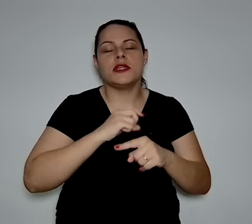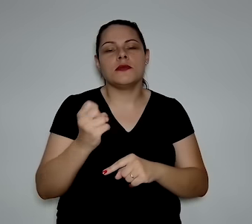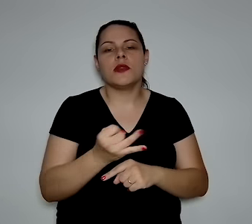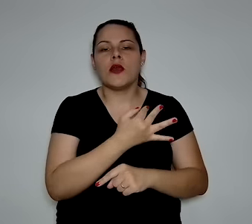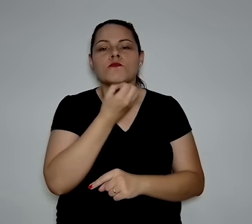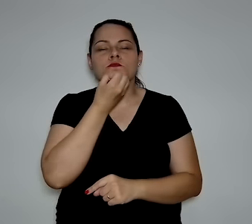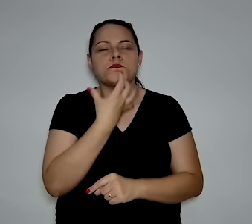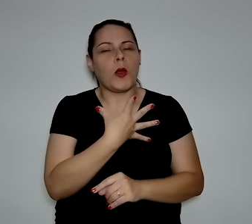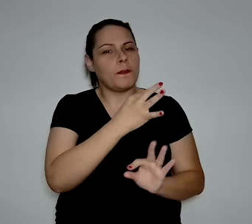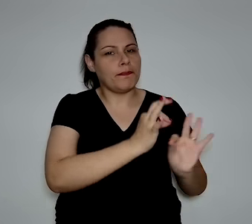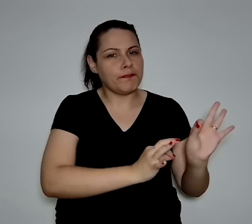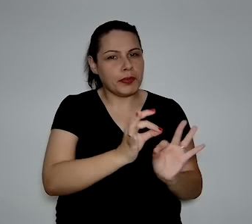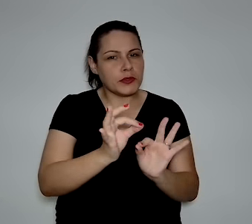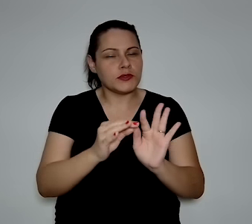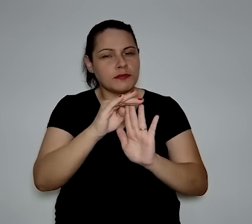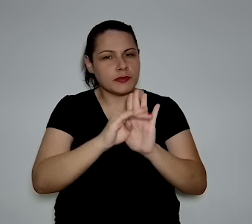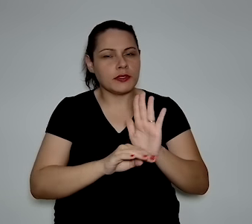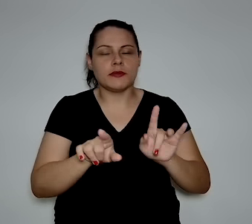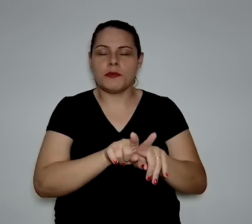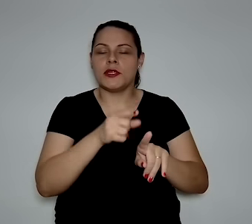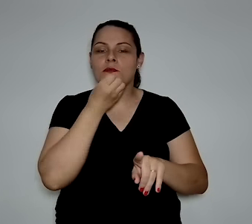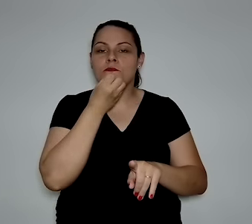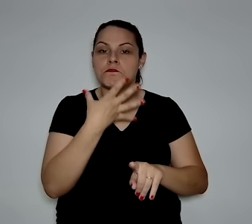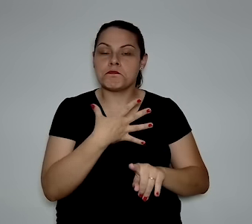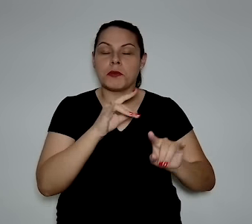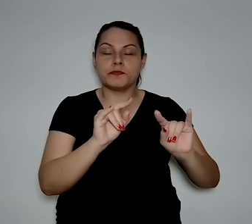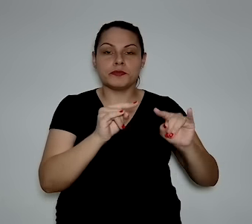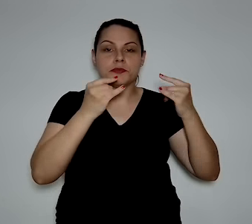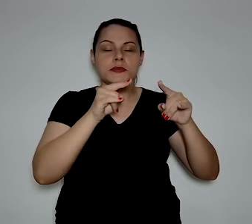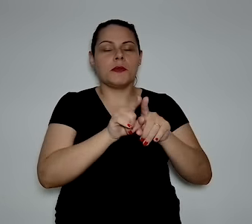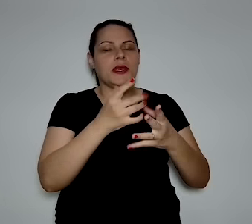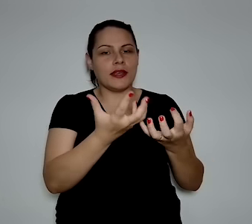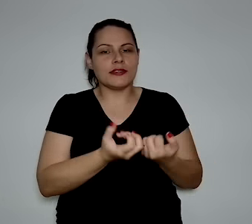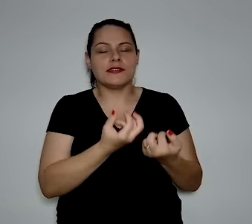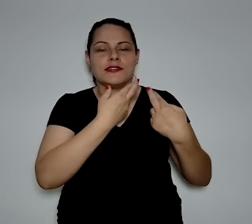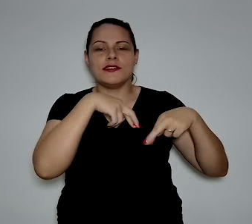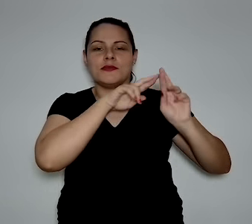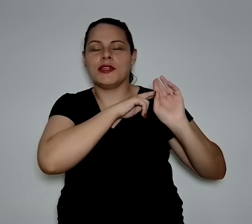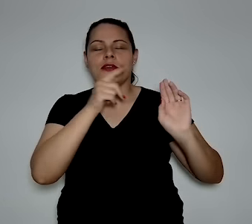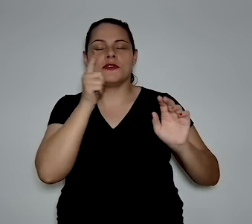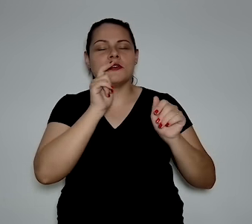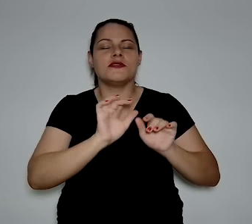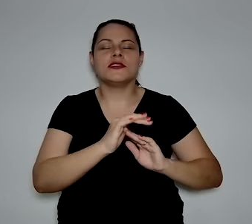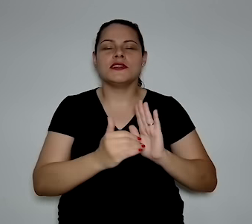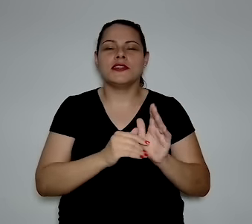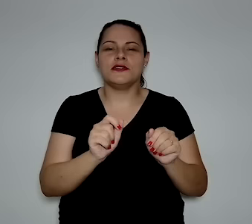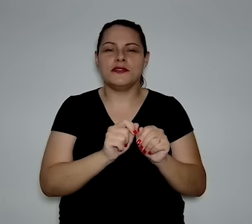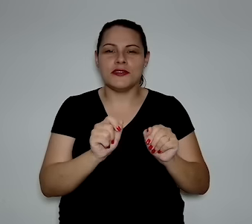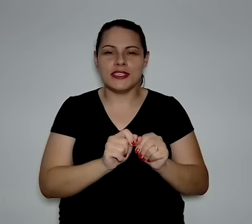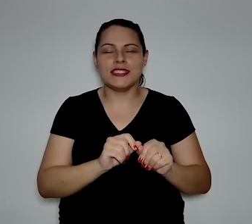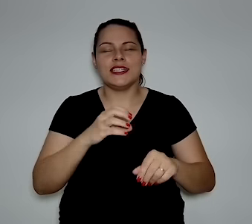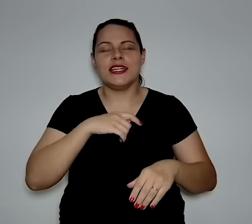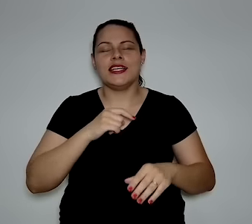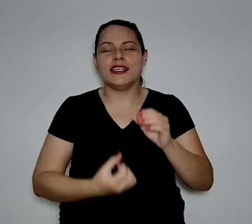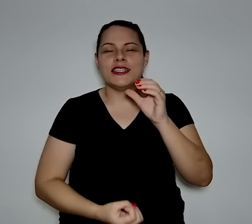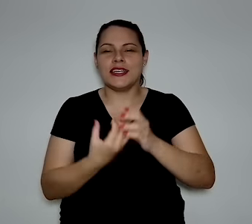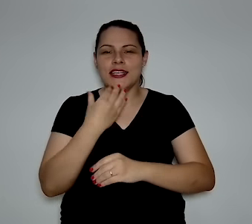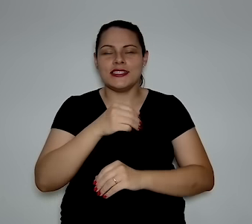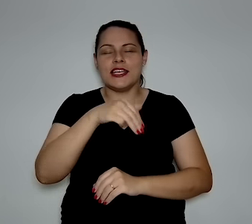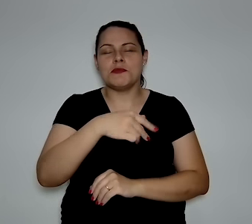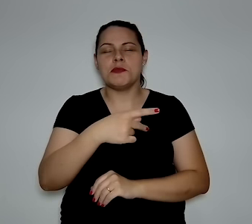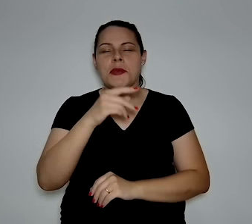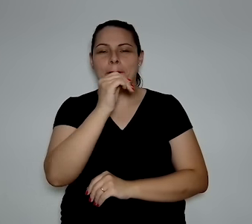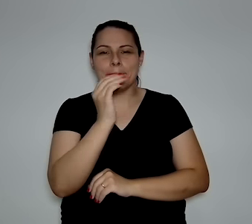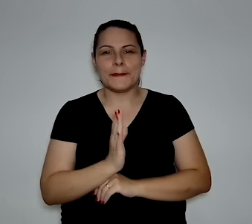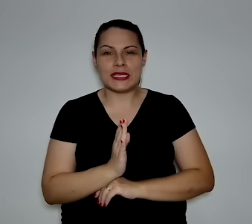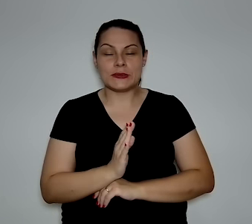alguns bons projetos, que deram grande repercussão, gente tomou a responsabilidade por todo o PID da geração e transmissão